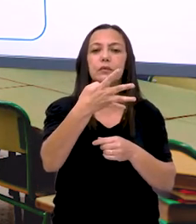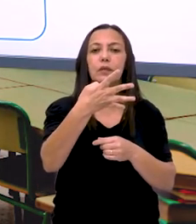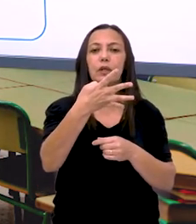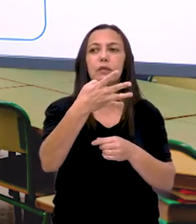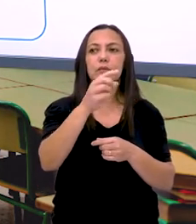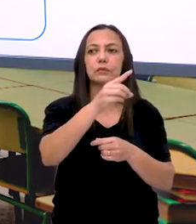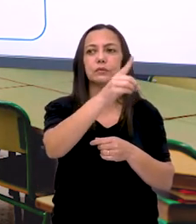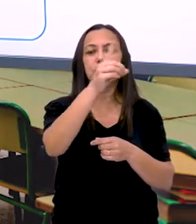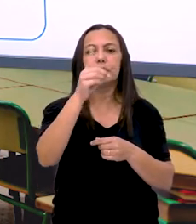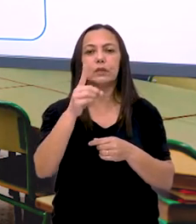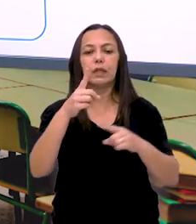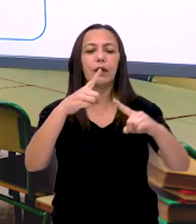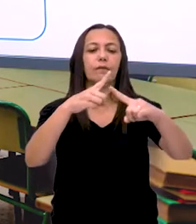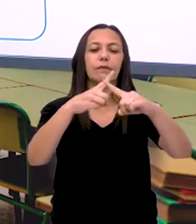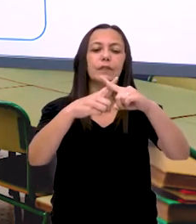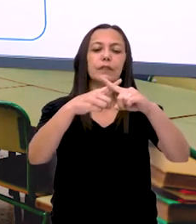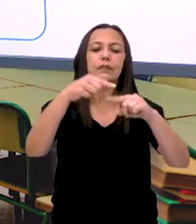dia.